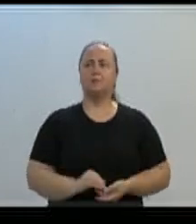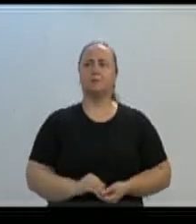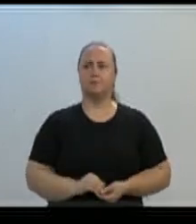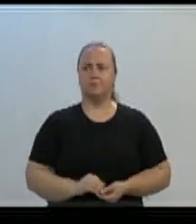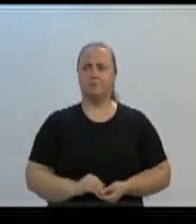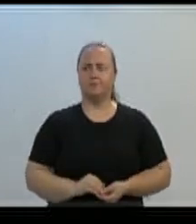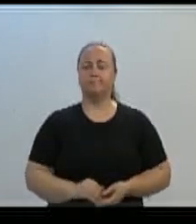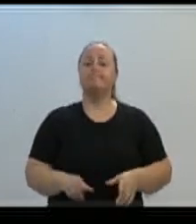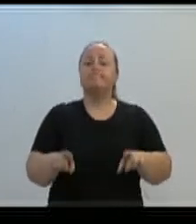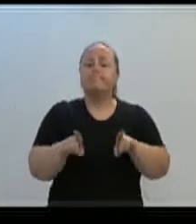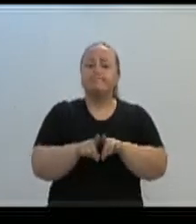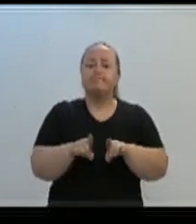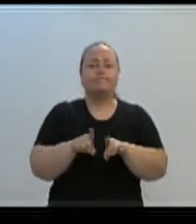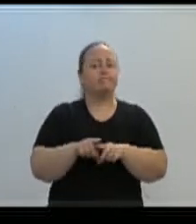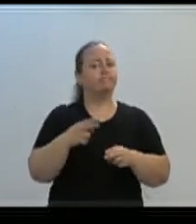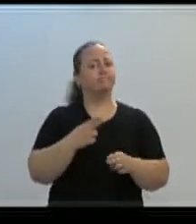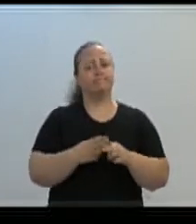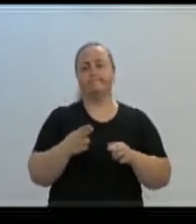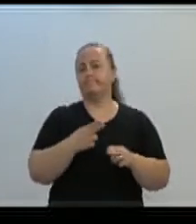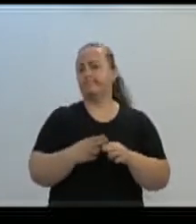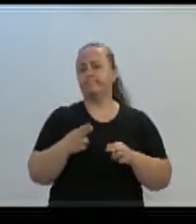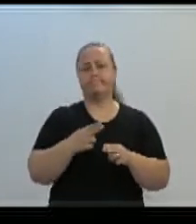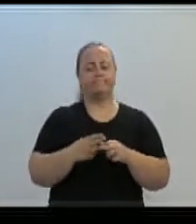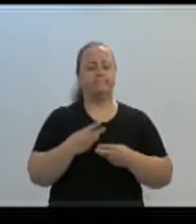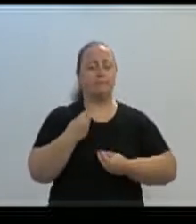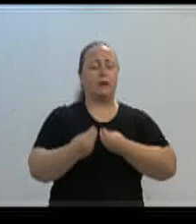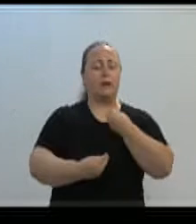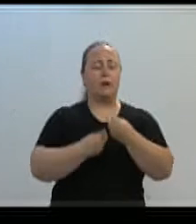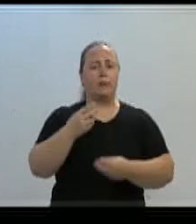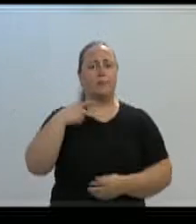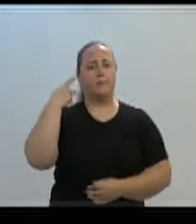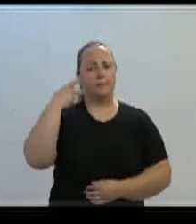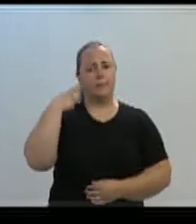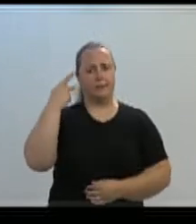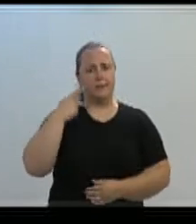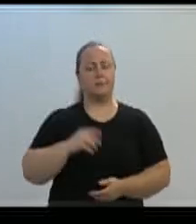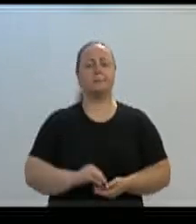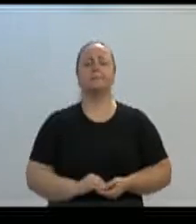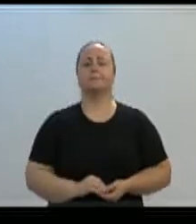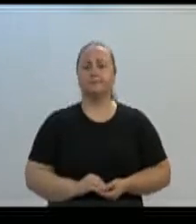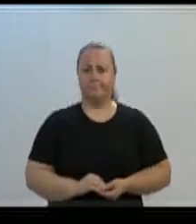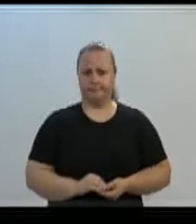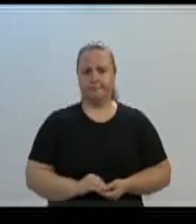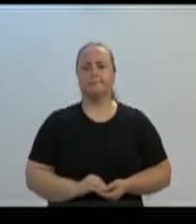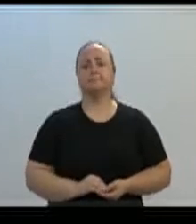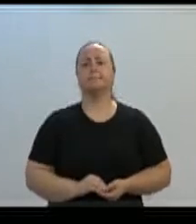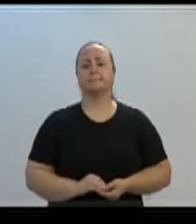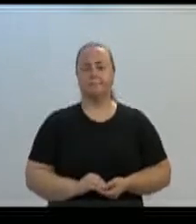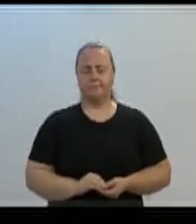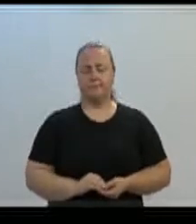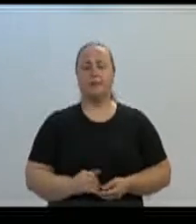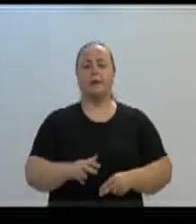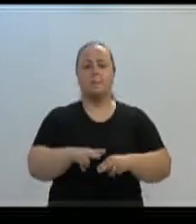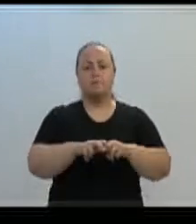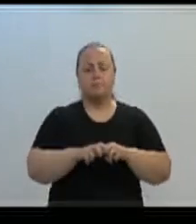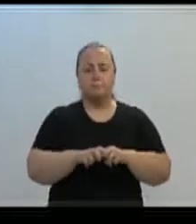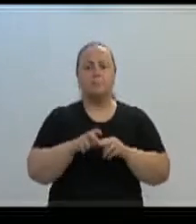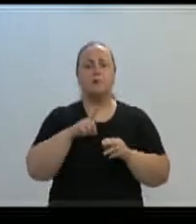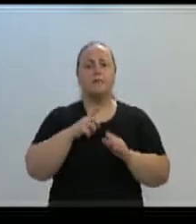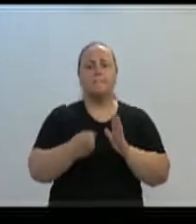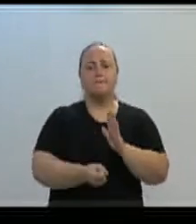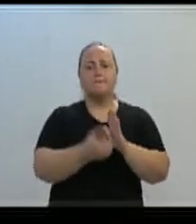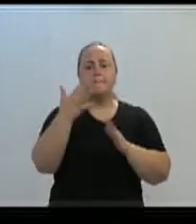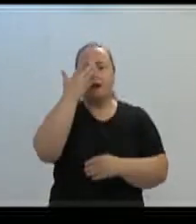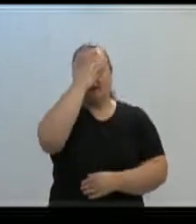sem tampar o sol com a peneira, do descrédito da classe política. Haja vista o grande número de pessoas que